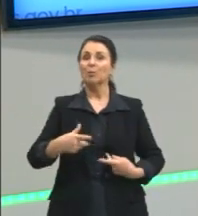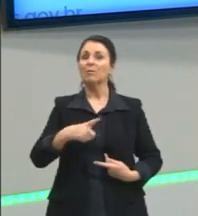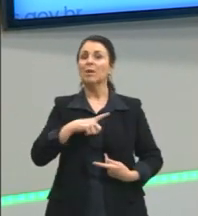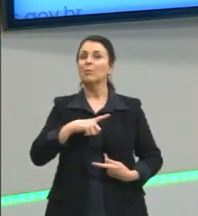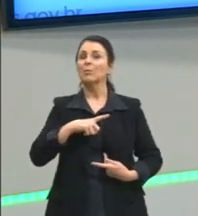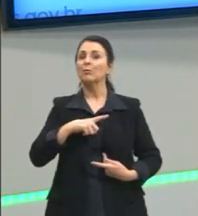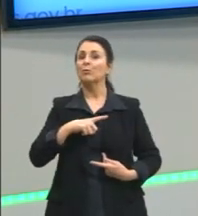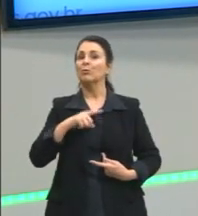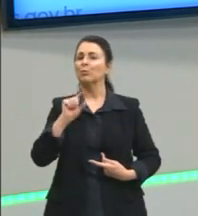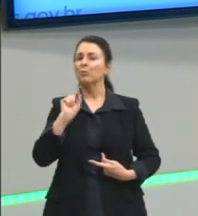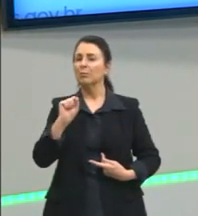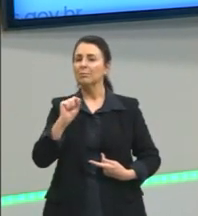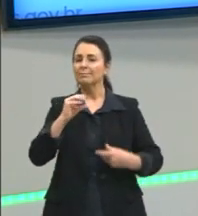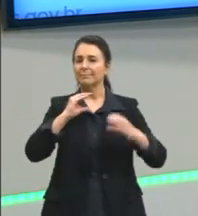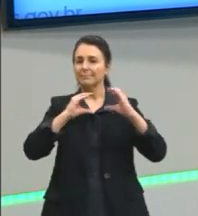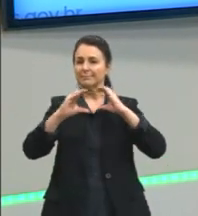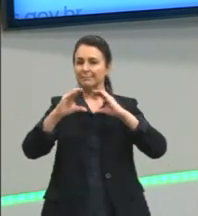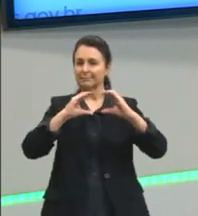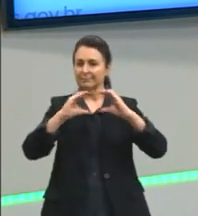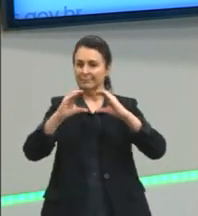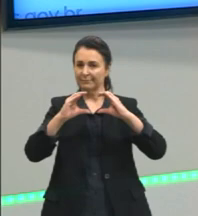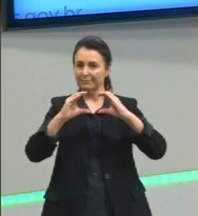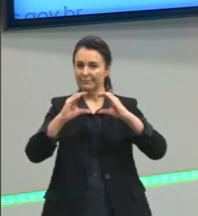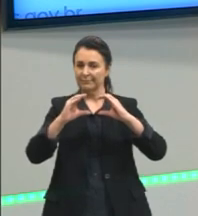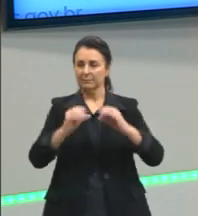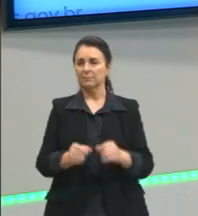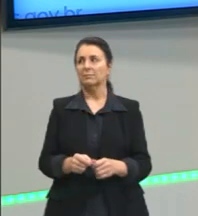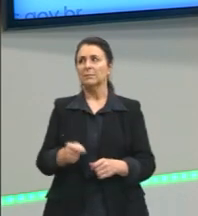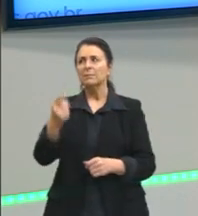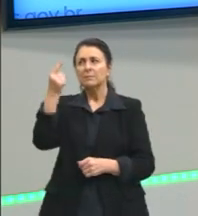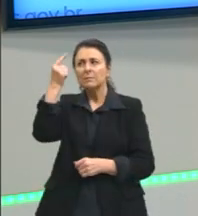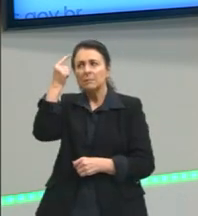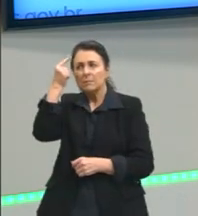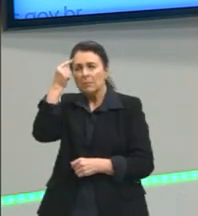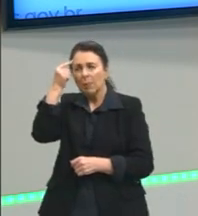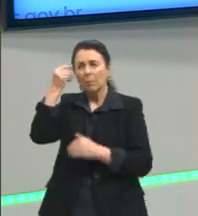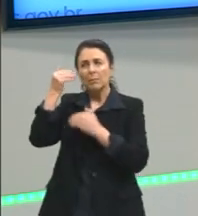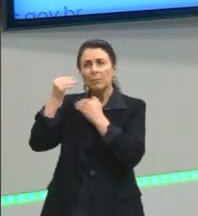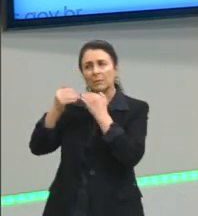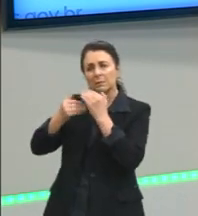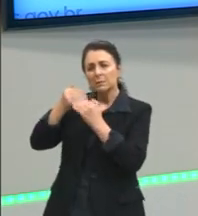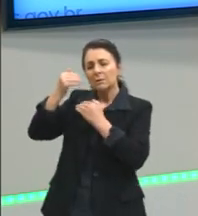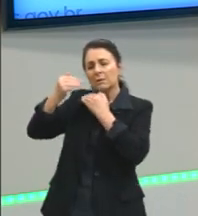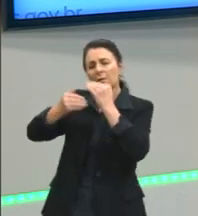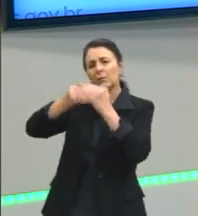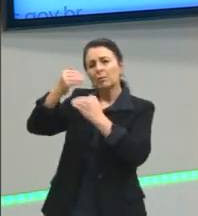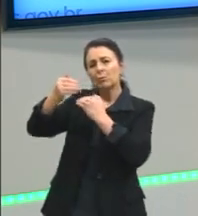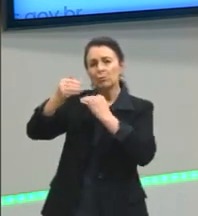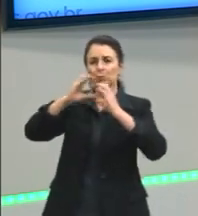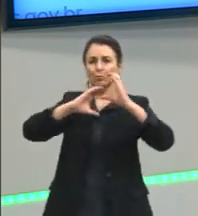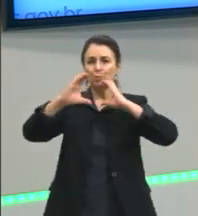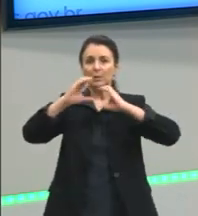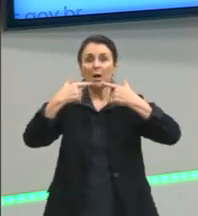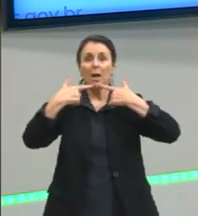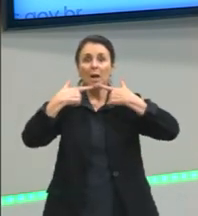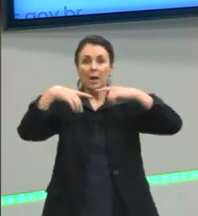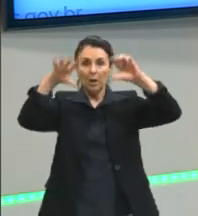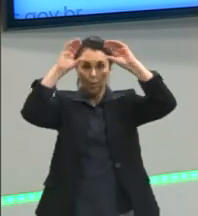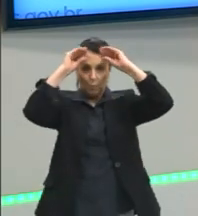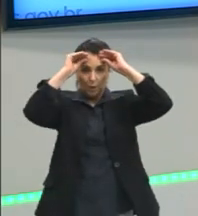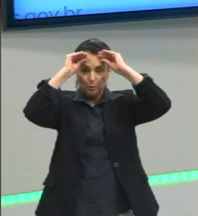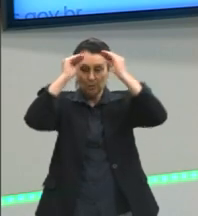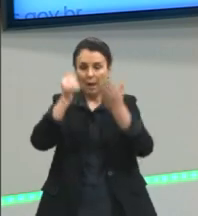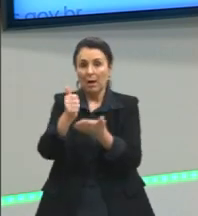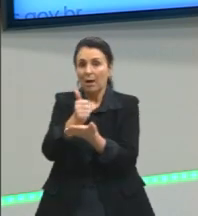Então, eu posso dizer aqui que se a gente for pensar no processo de comunicação, linguagem é a base